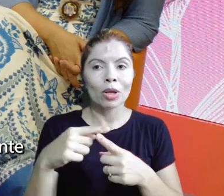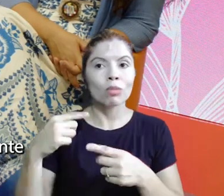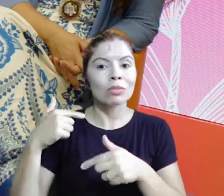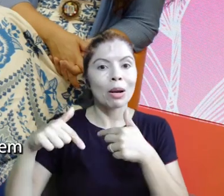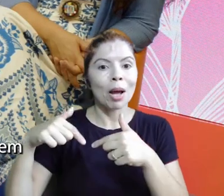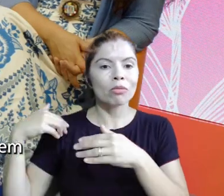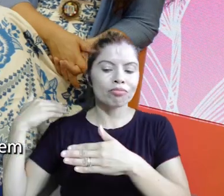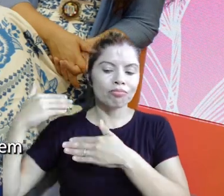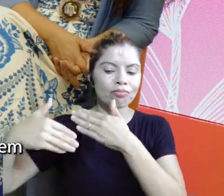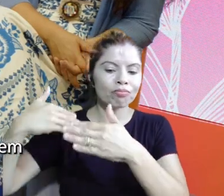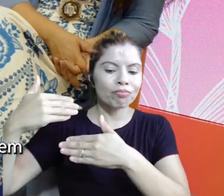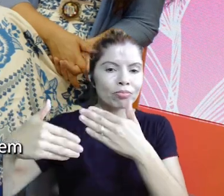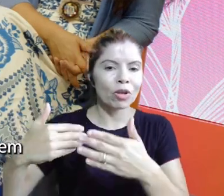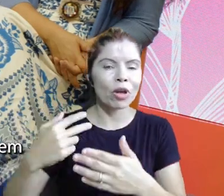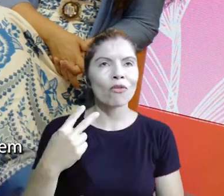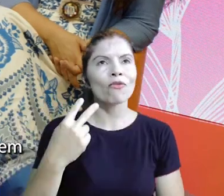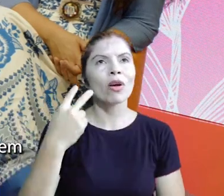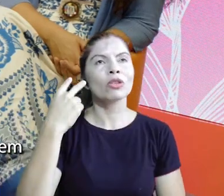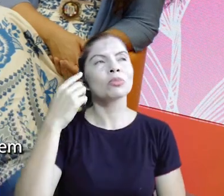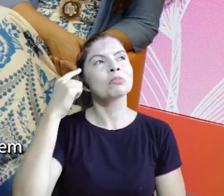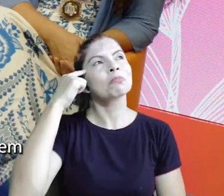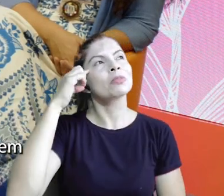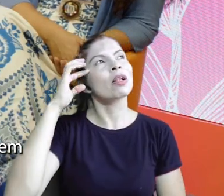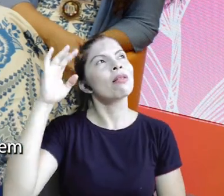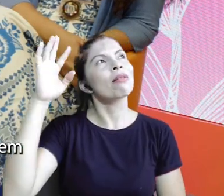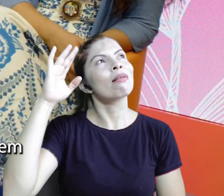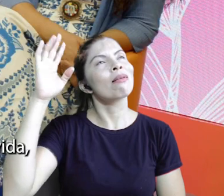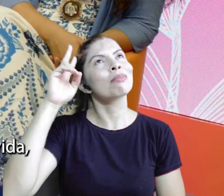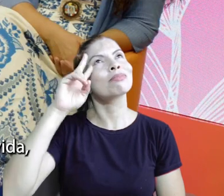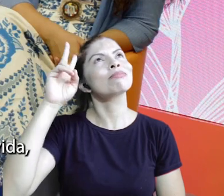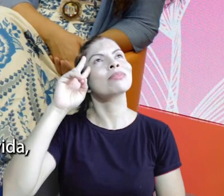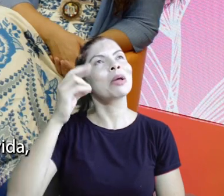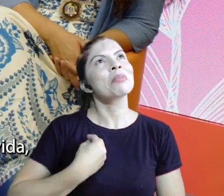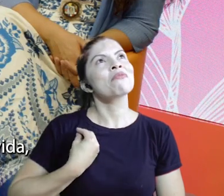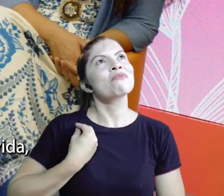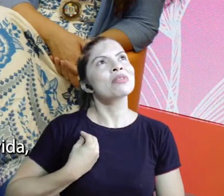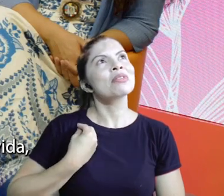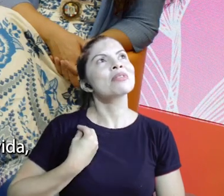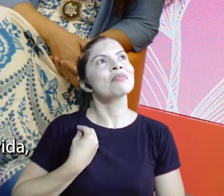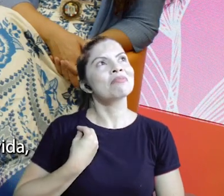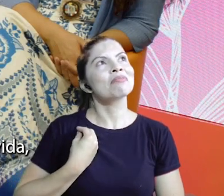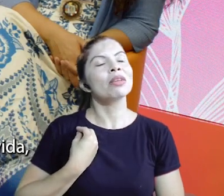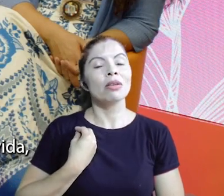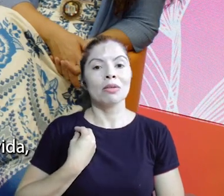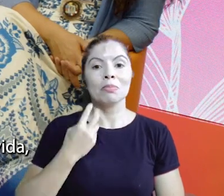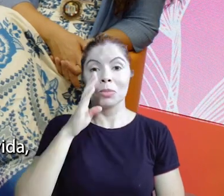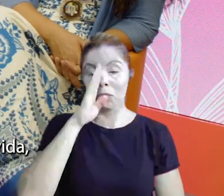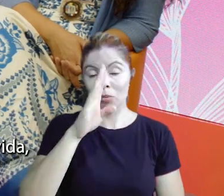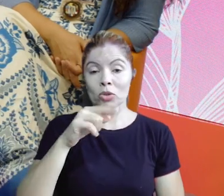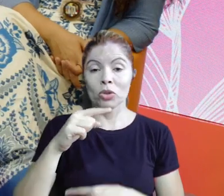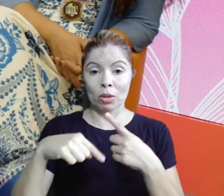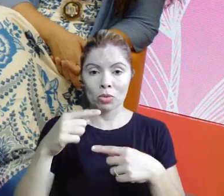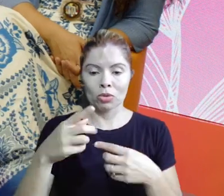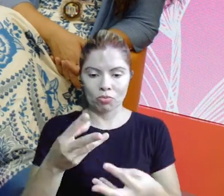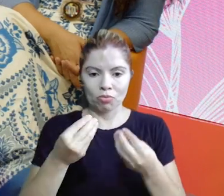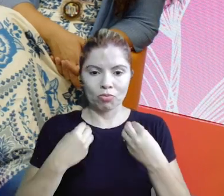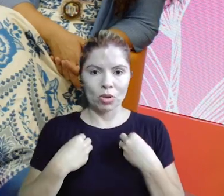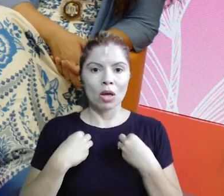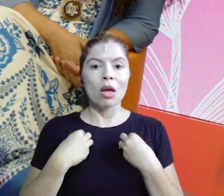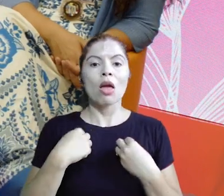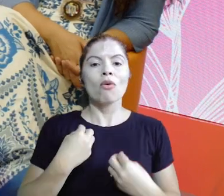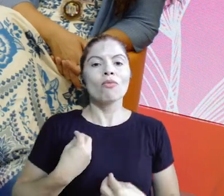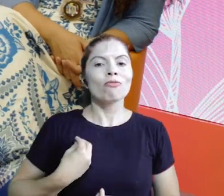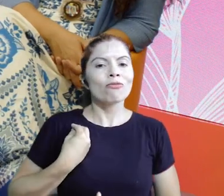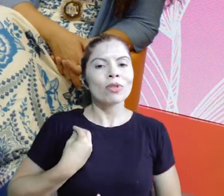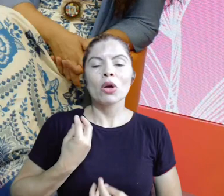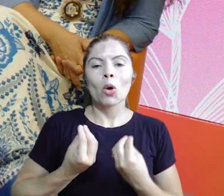encaminhando. E aí quando eu começo a olhar e me vem memórias, vem aparecendo memórias na minha vida, principalmente depois do prêmio, eu começo a perceber